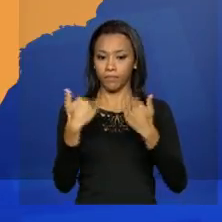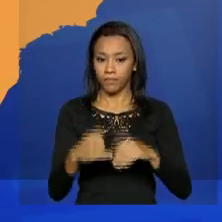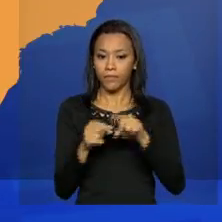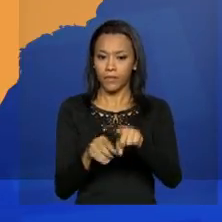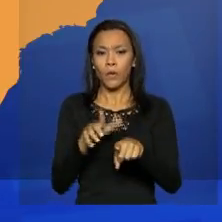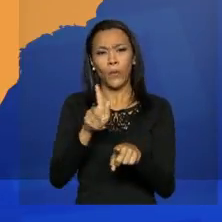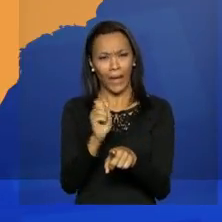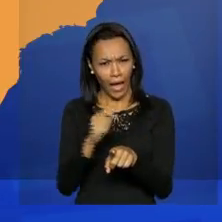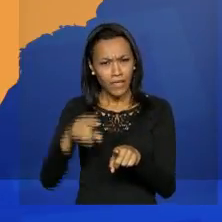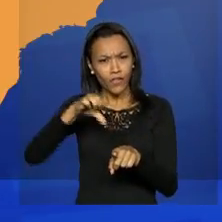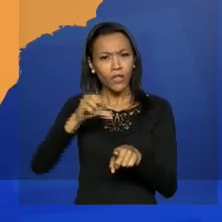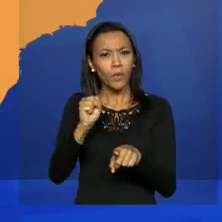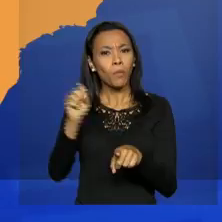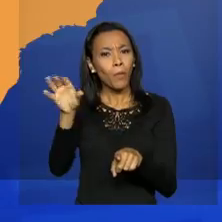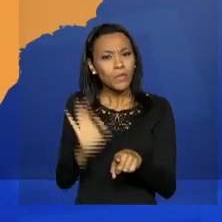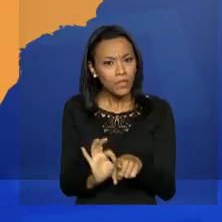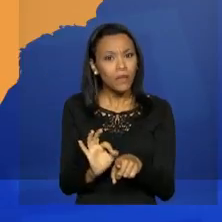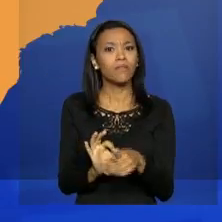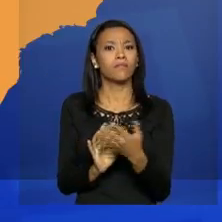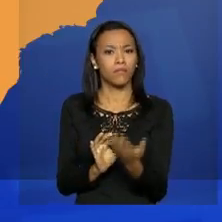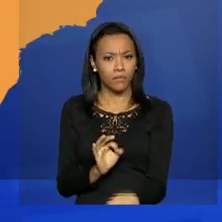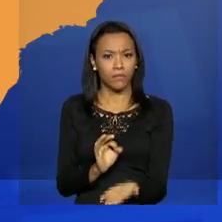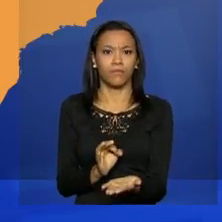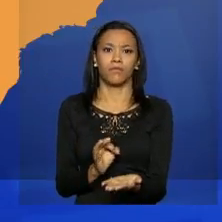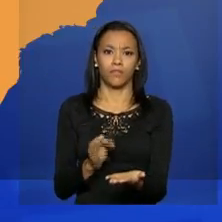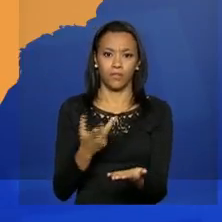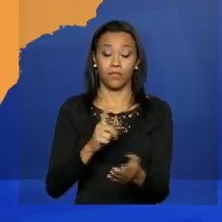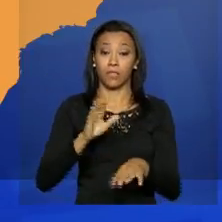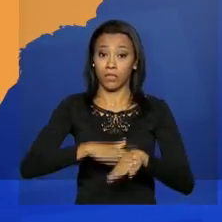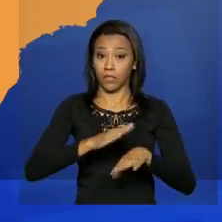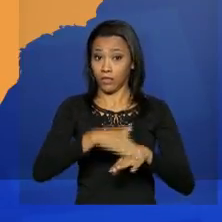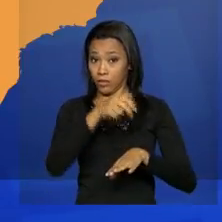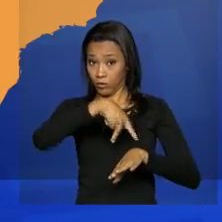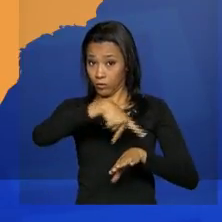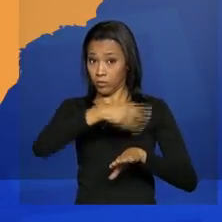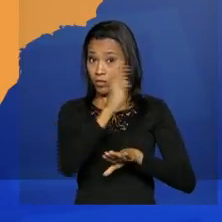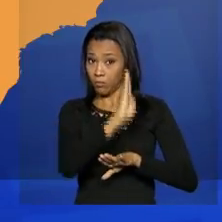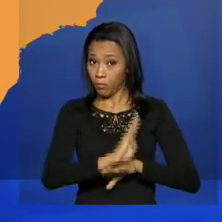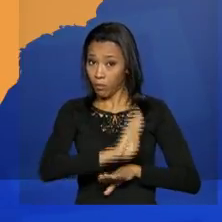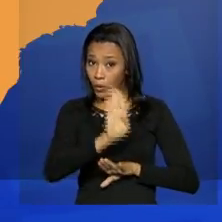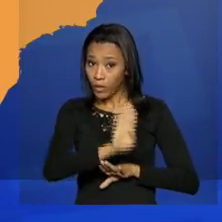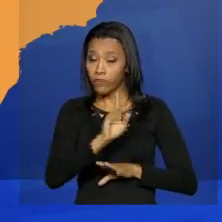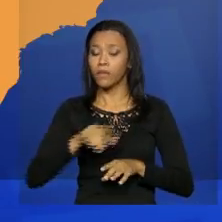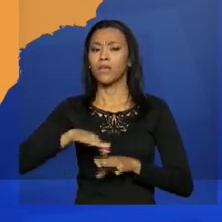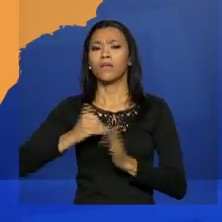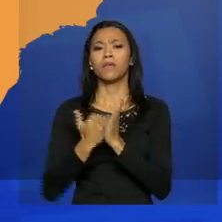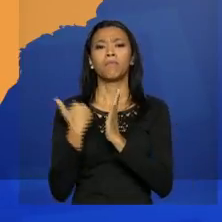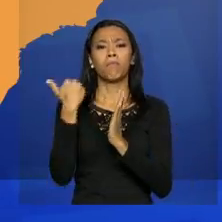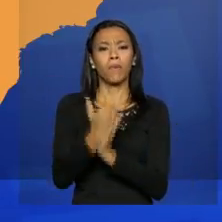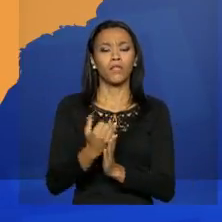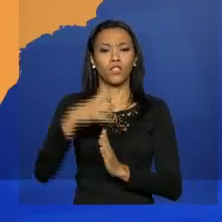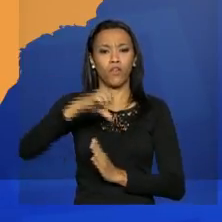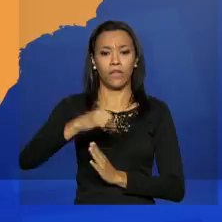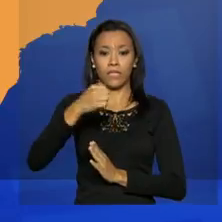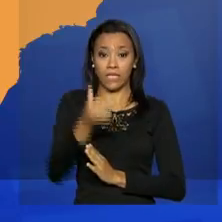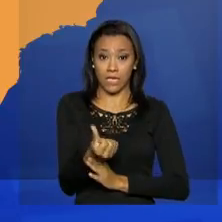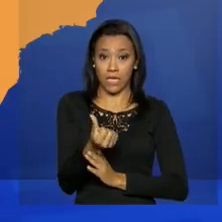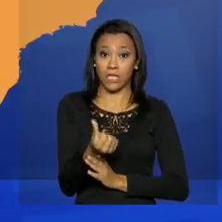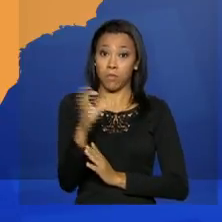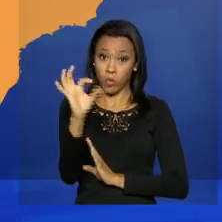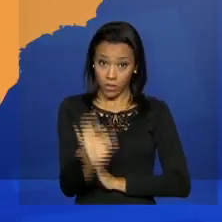representa 98% das exportações bolivianas para o Brasil e mais de 96% dos itens